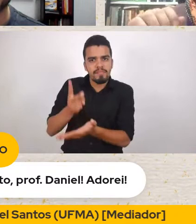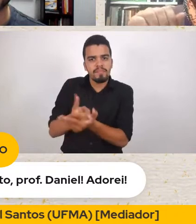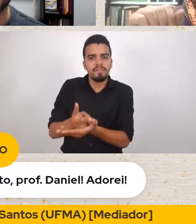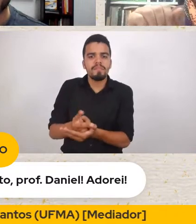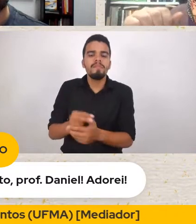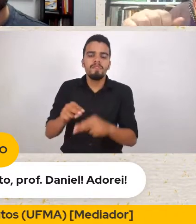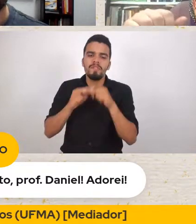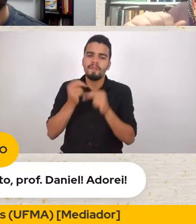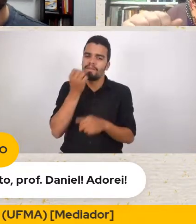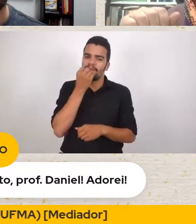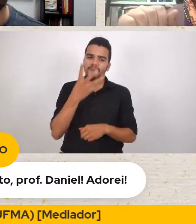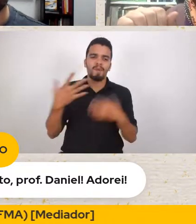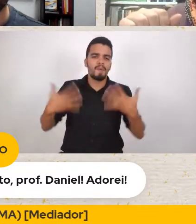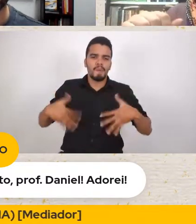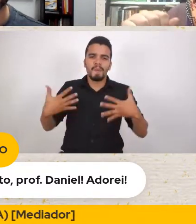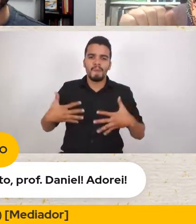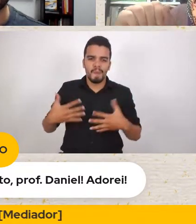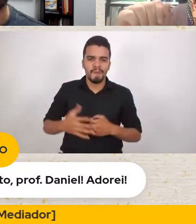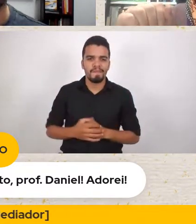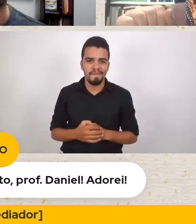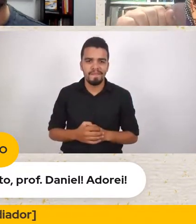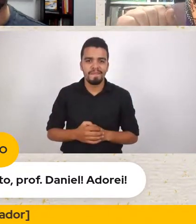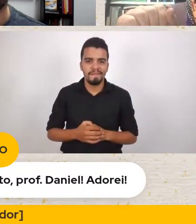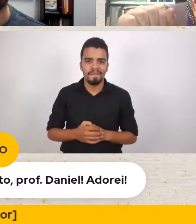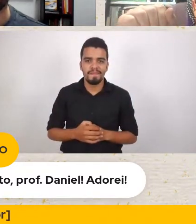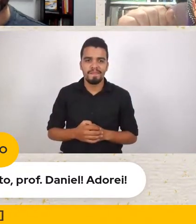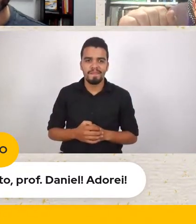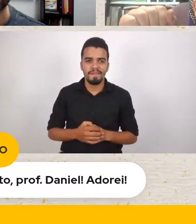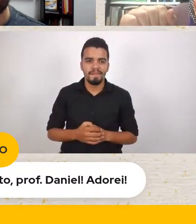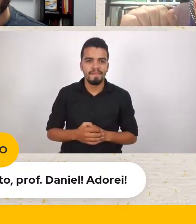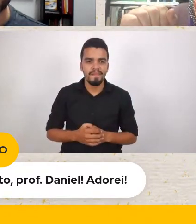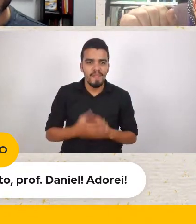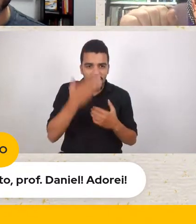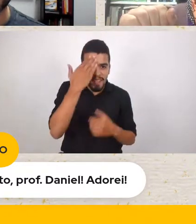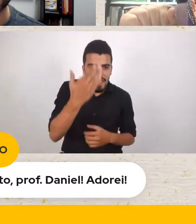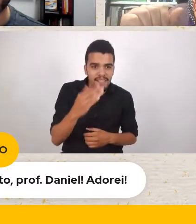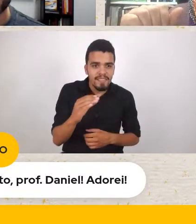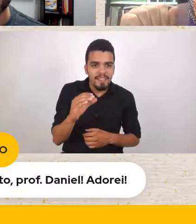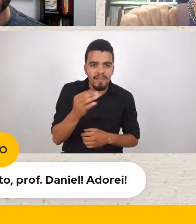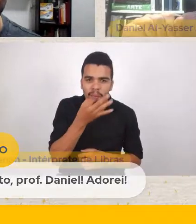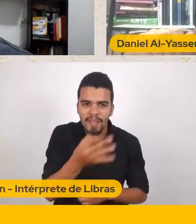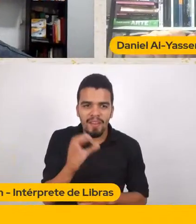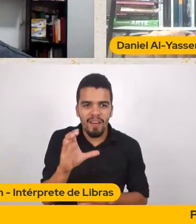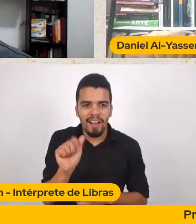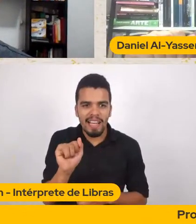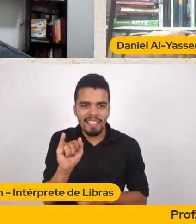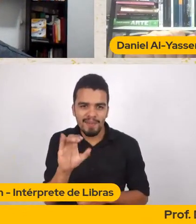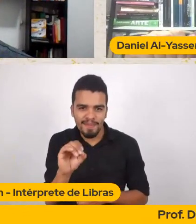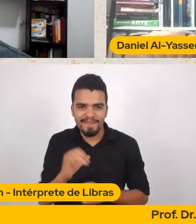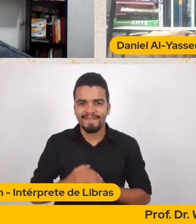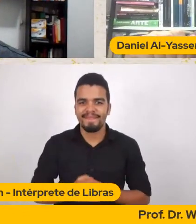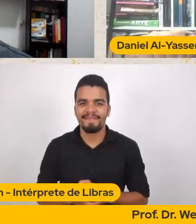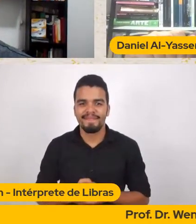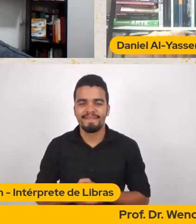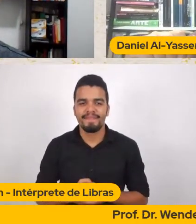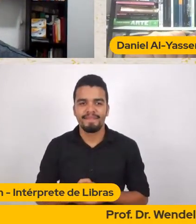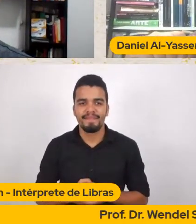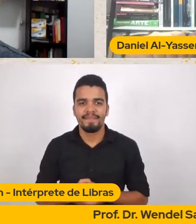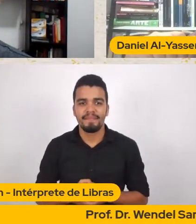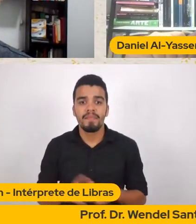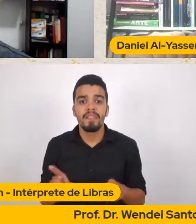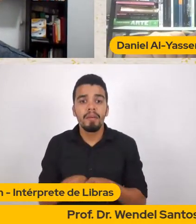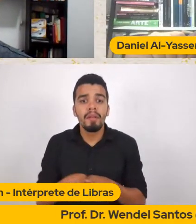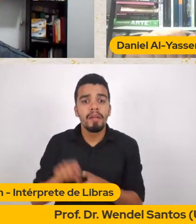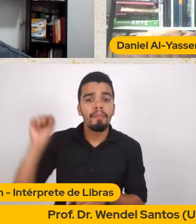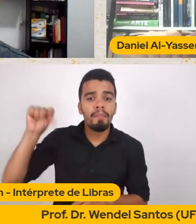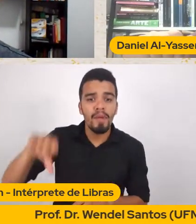pensar Né Obrigado Caio O O pior disso tudo É É se apresentar Como libertário